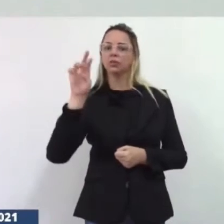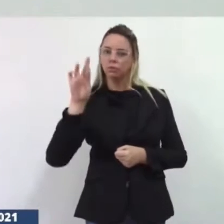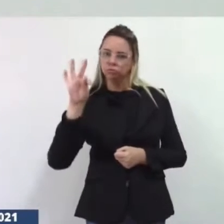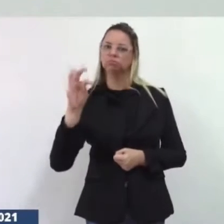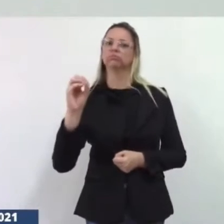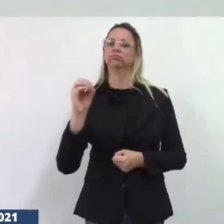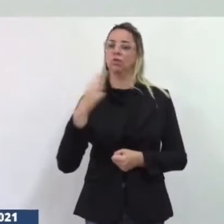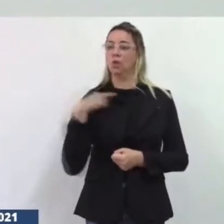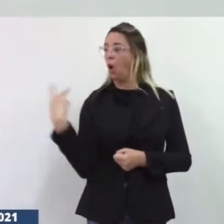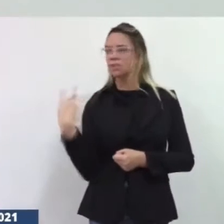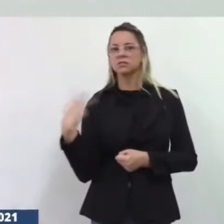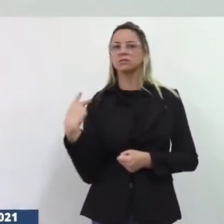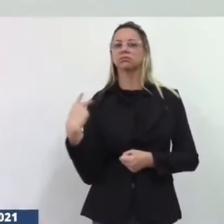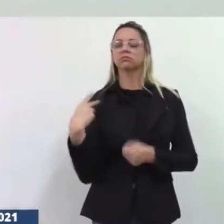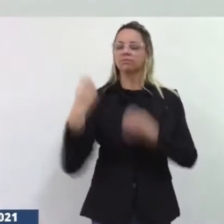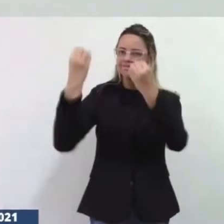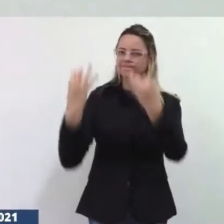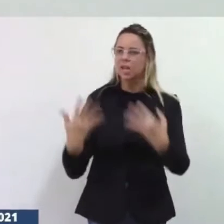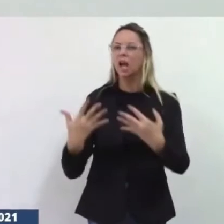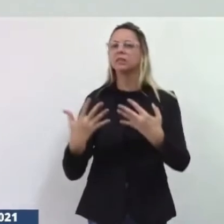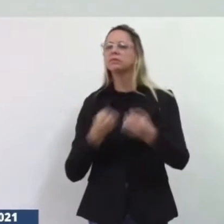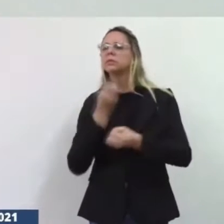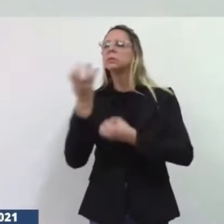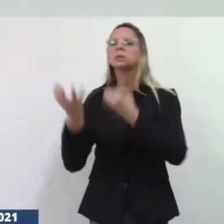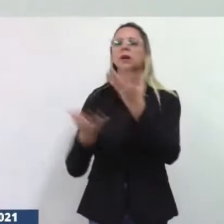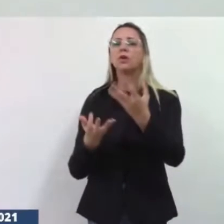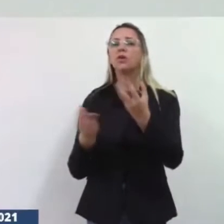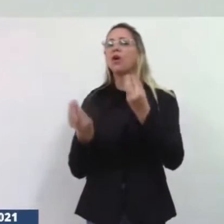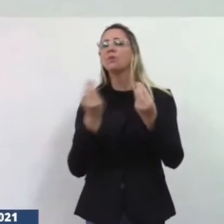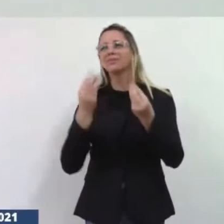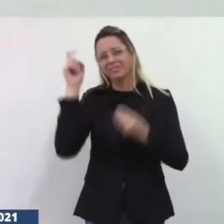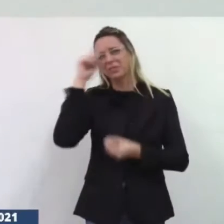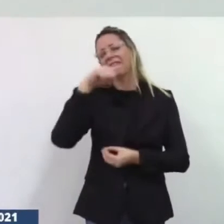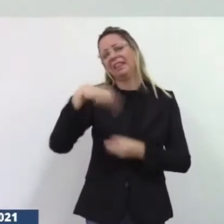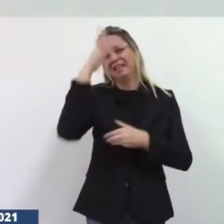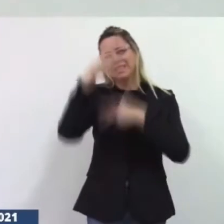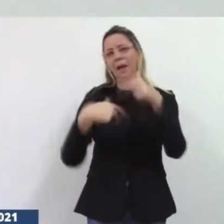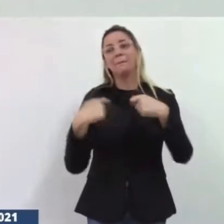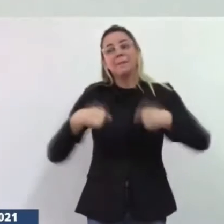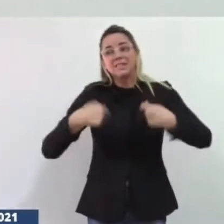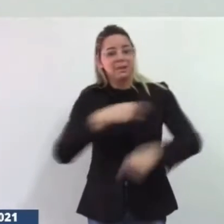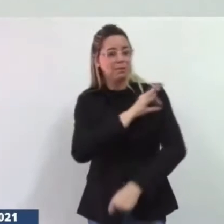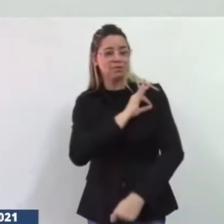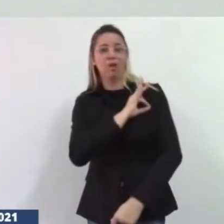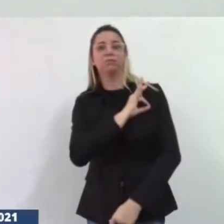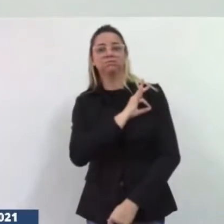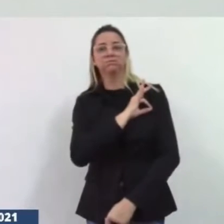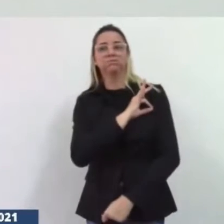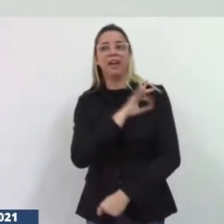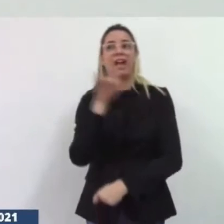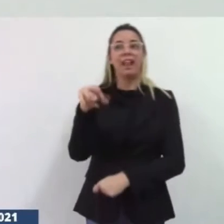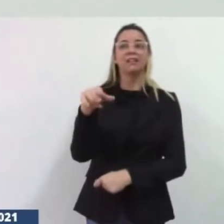município para termos mais policiais e ele nos falou que